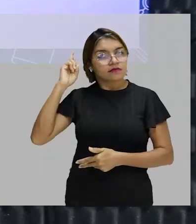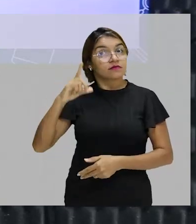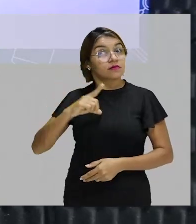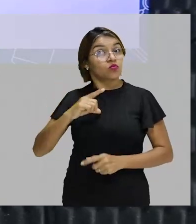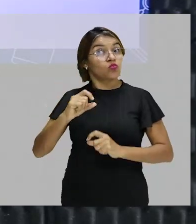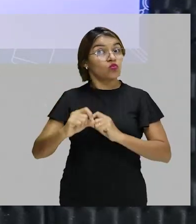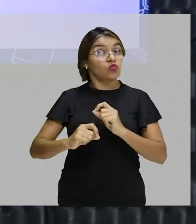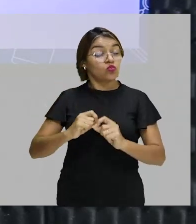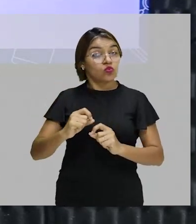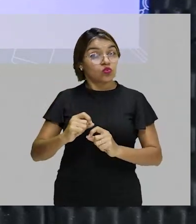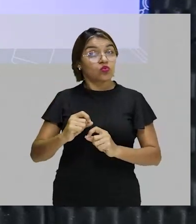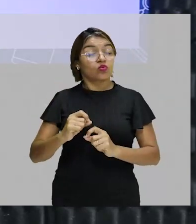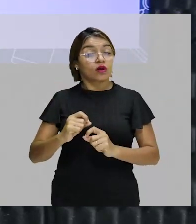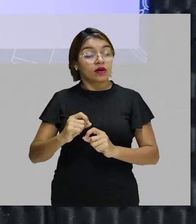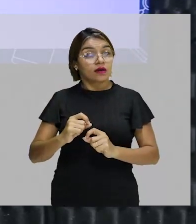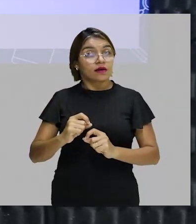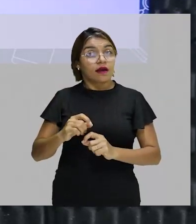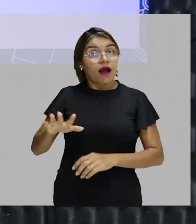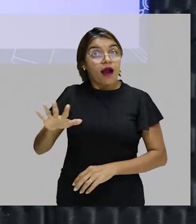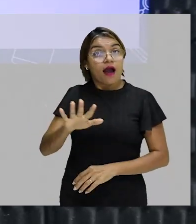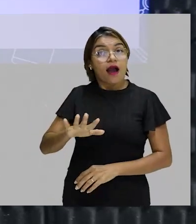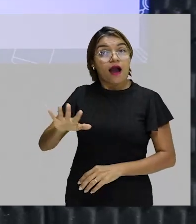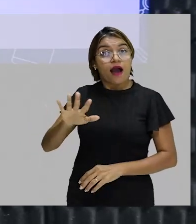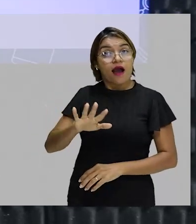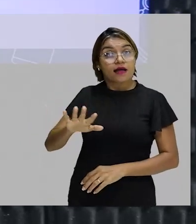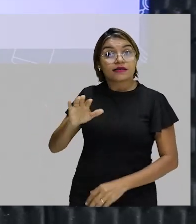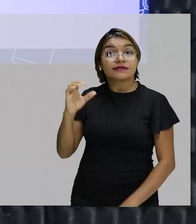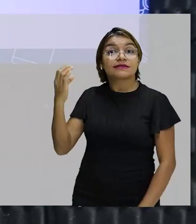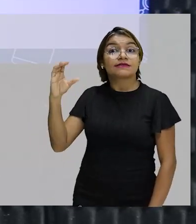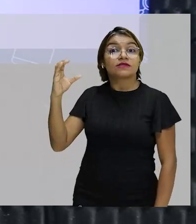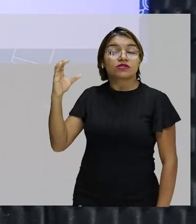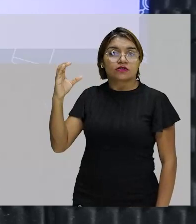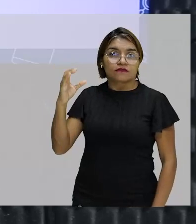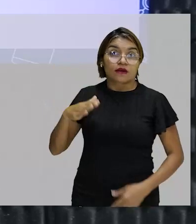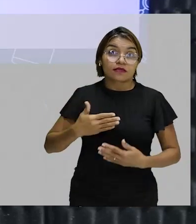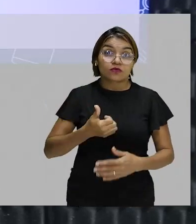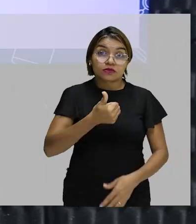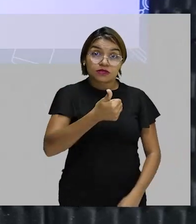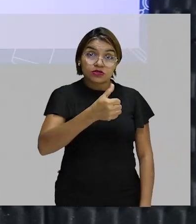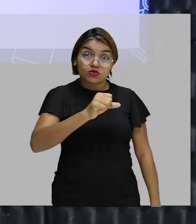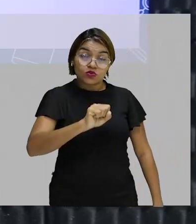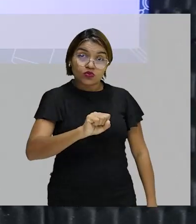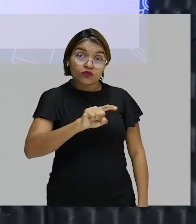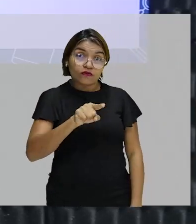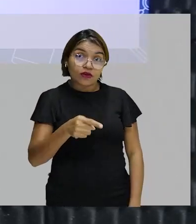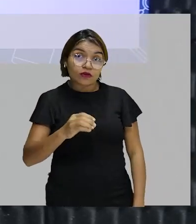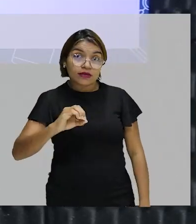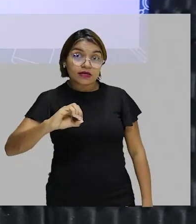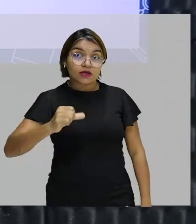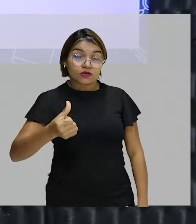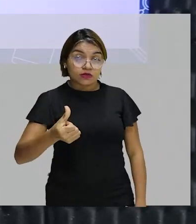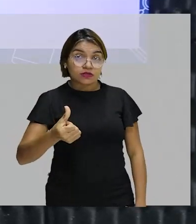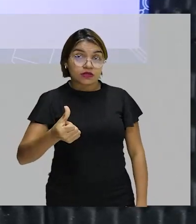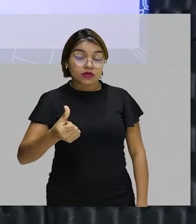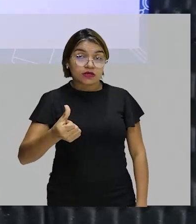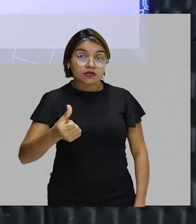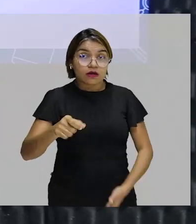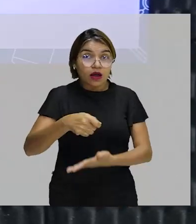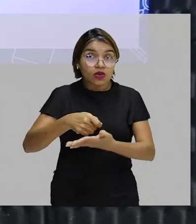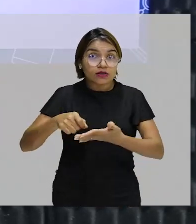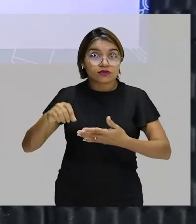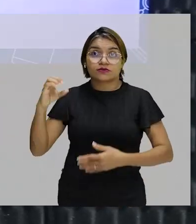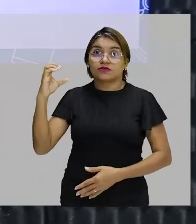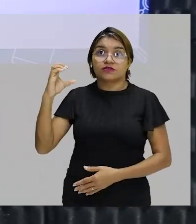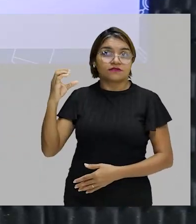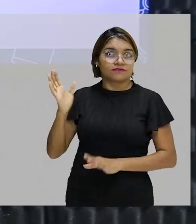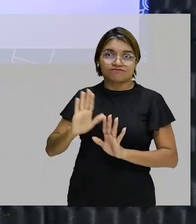notação científica. E 18,06 não está escrito na notação científica.